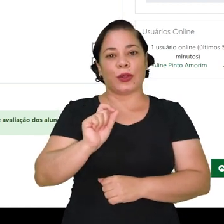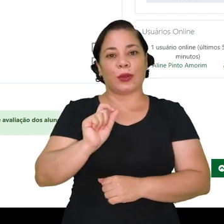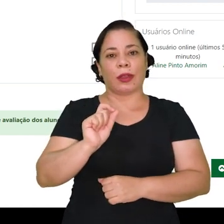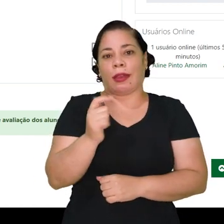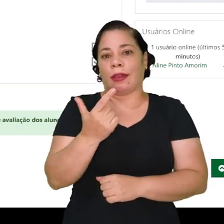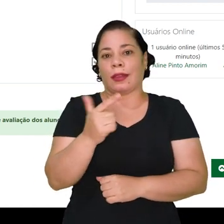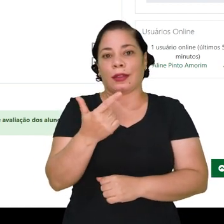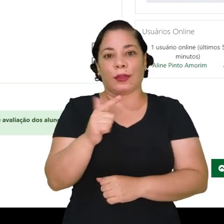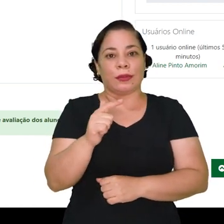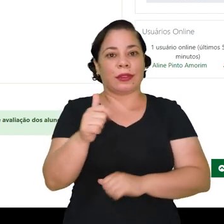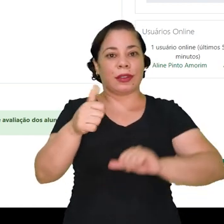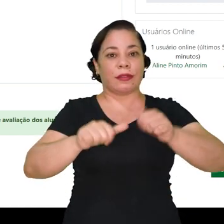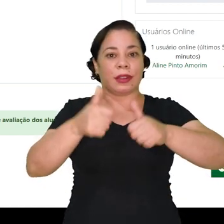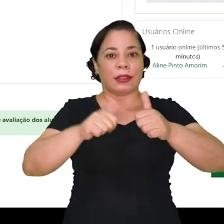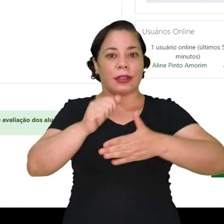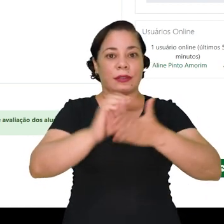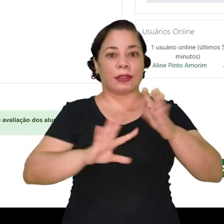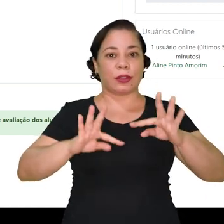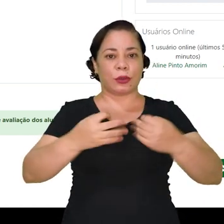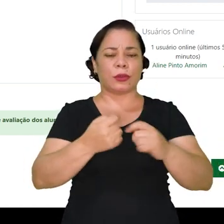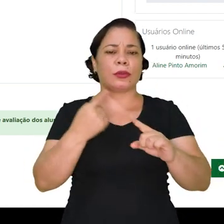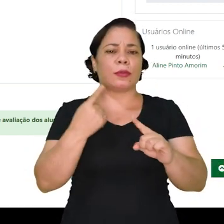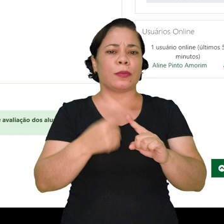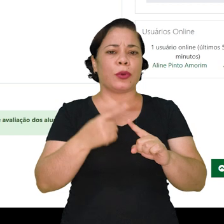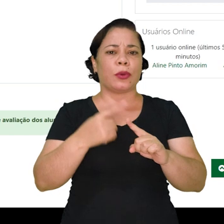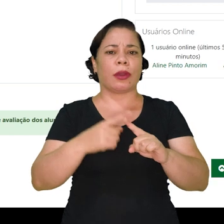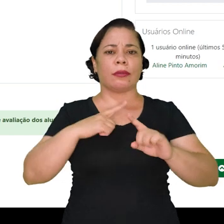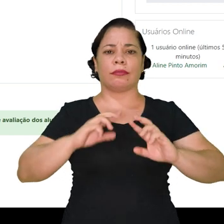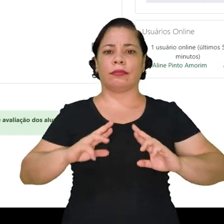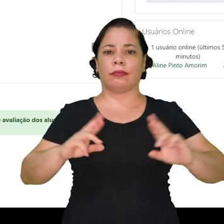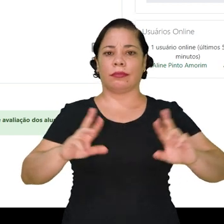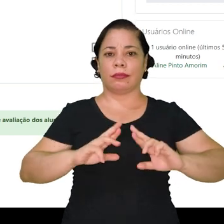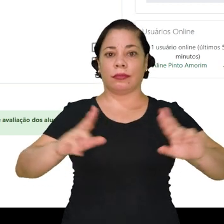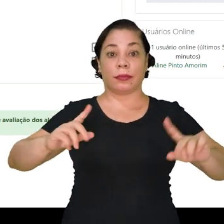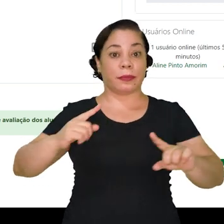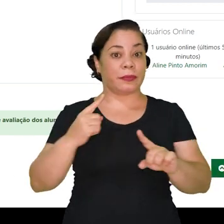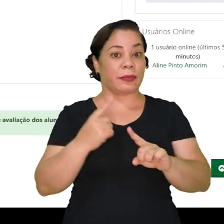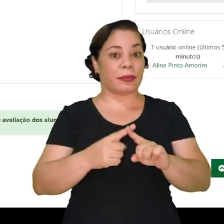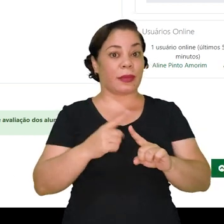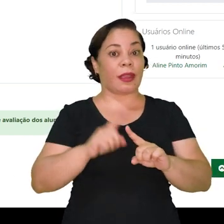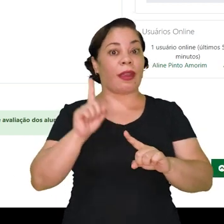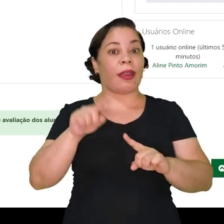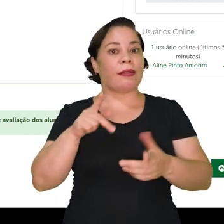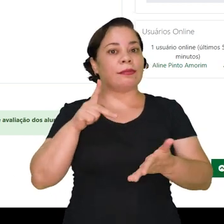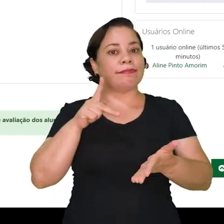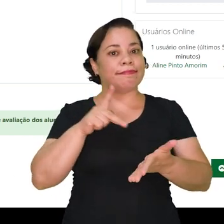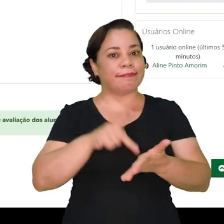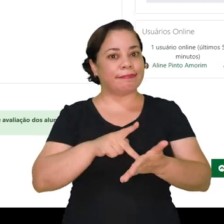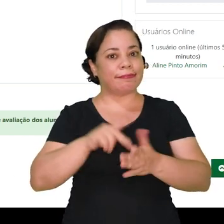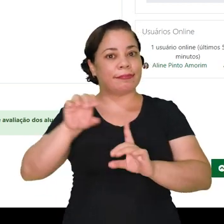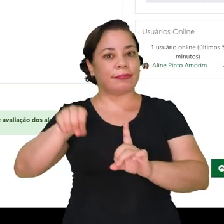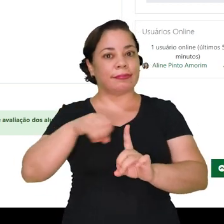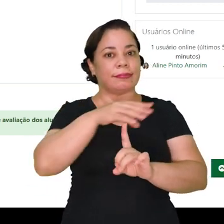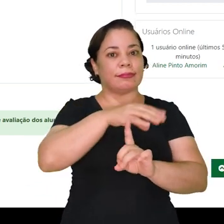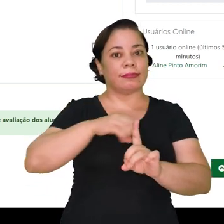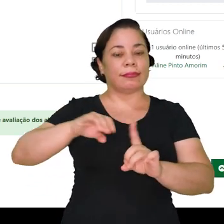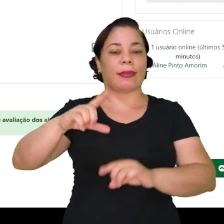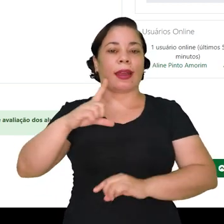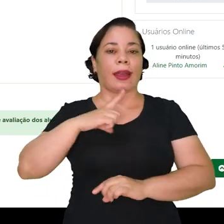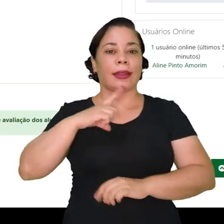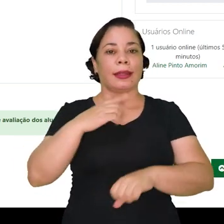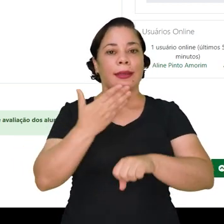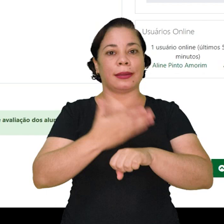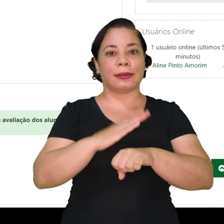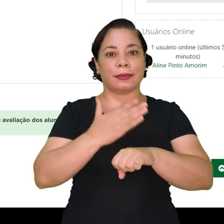avaliar todas as atividades. Por que nós temos essa diferença? Porque essa é a realidade que o mediador